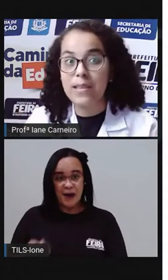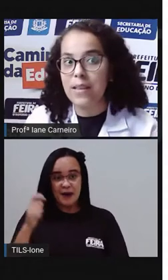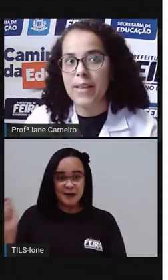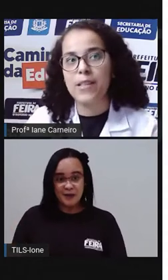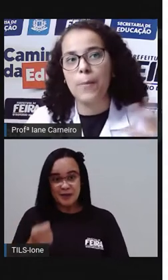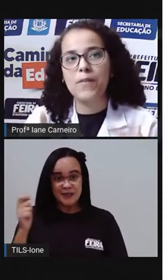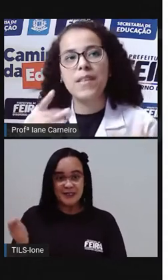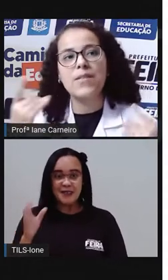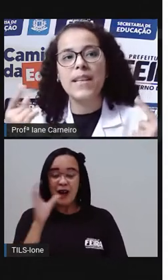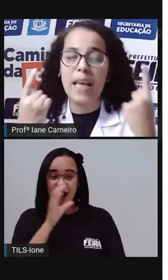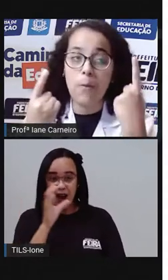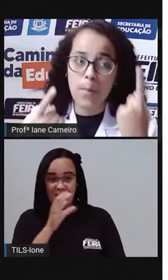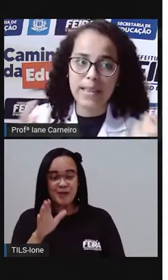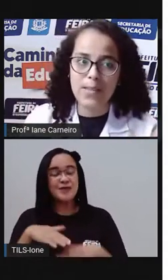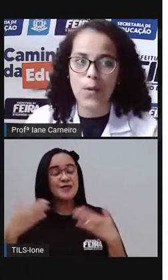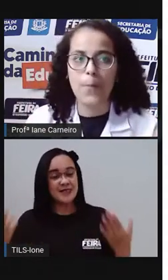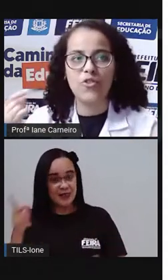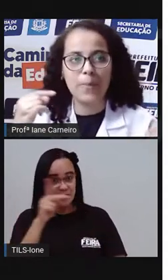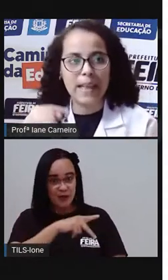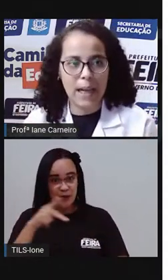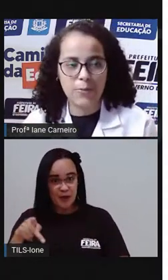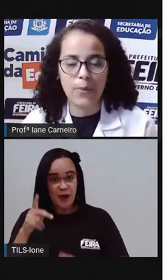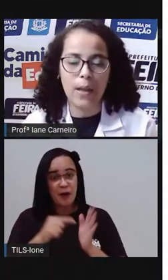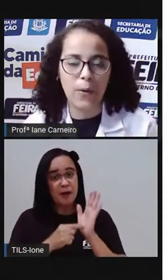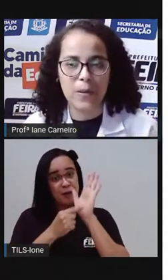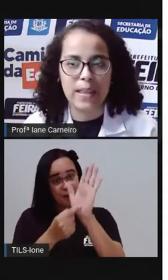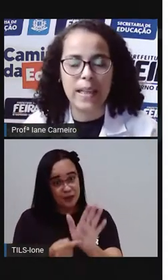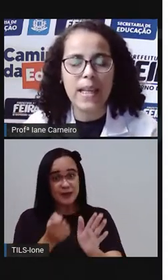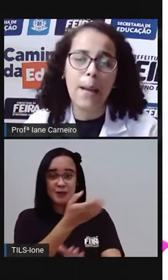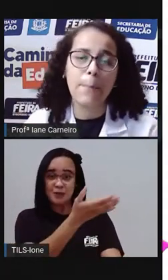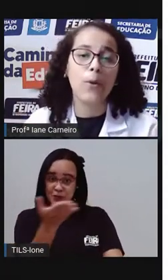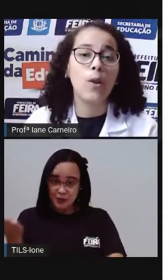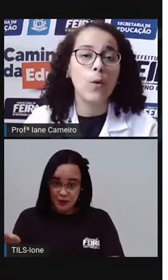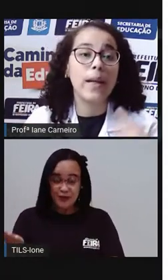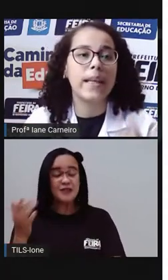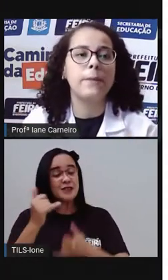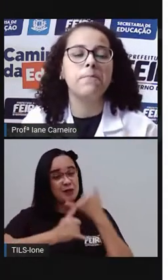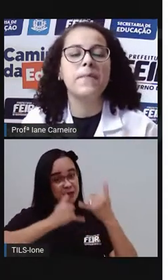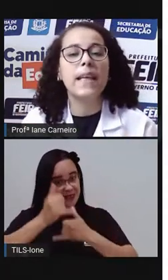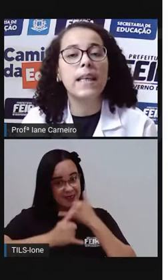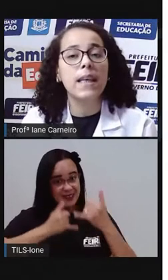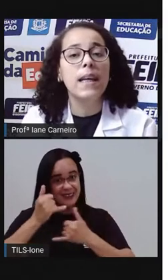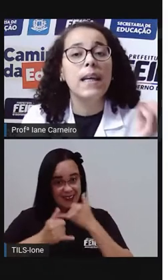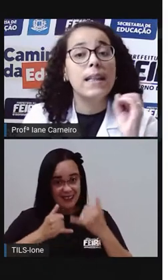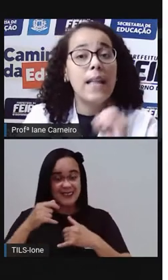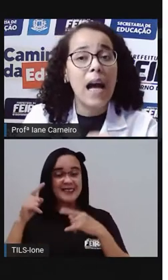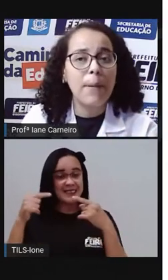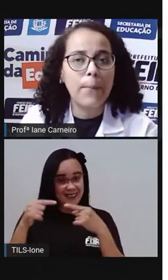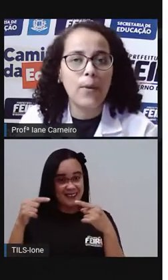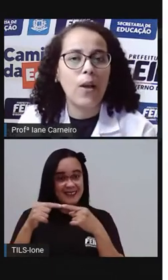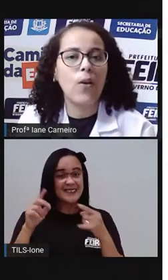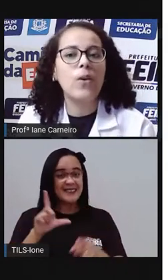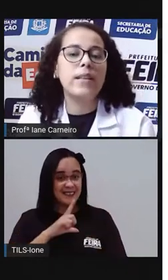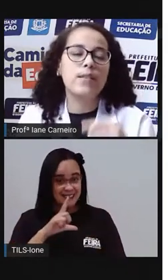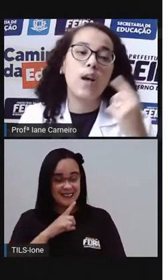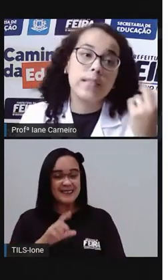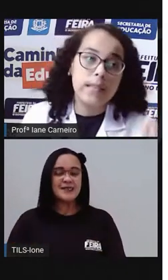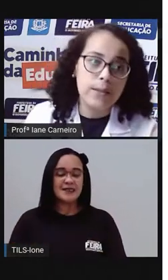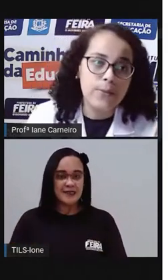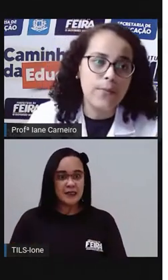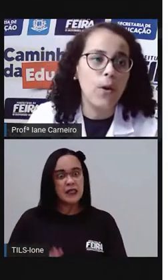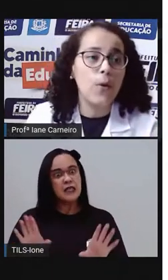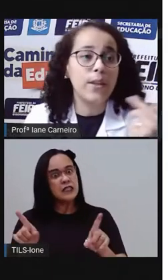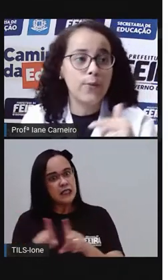Pró trouxe essa versão para vocês verem que é uma das formas de brincar de pular corda. E aí a Pró colocou aqui que dá para pular corda